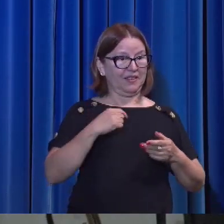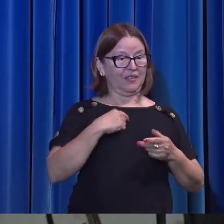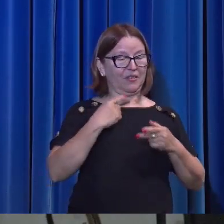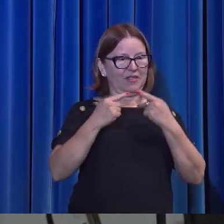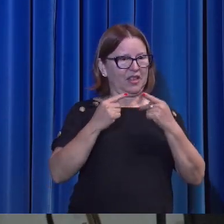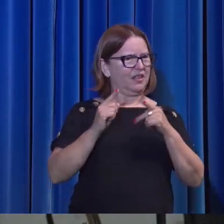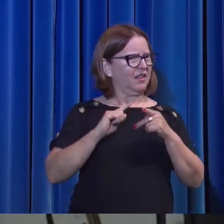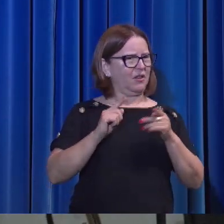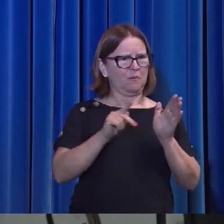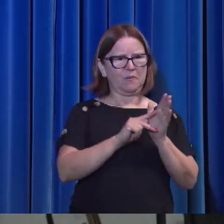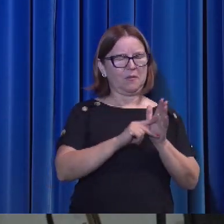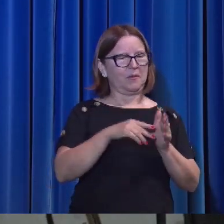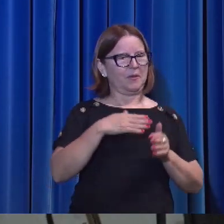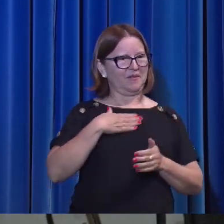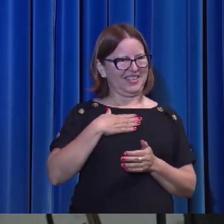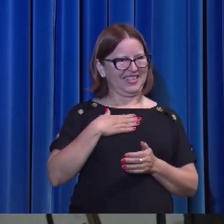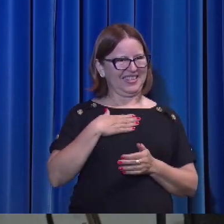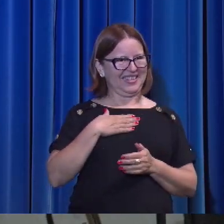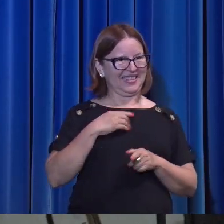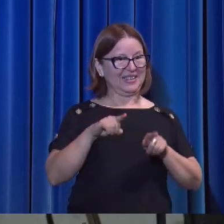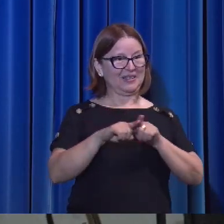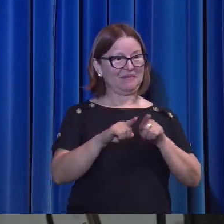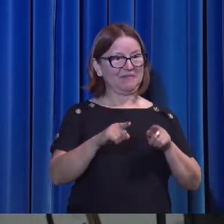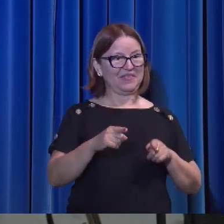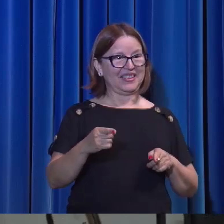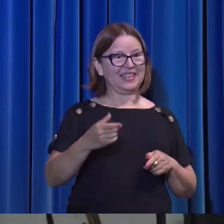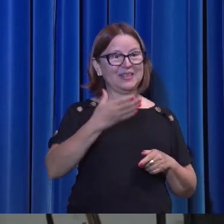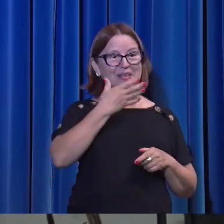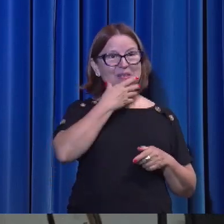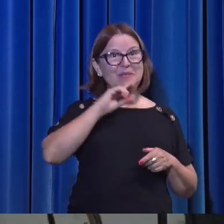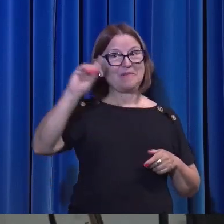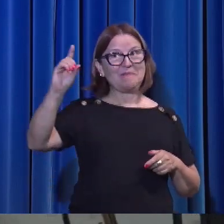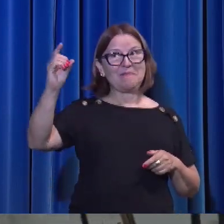minha, mas do Pai que me enviou.